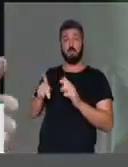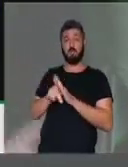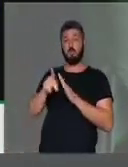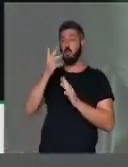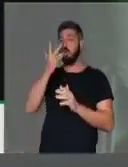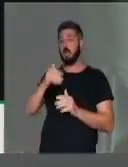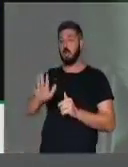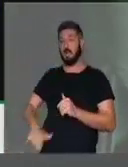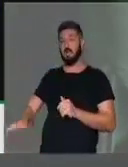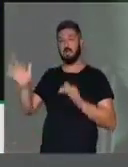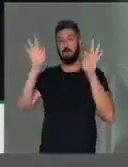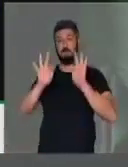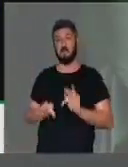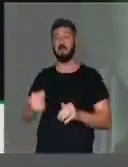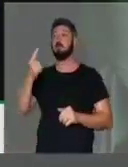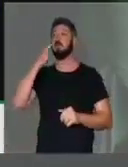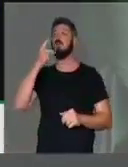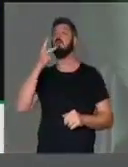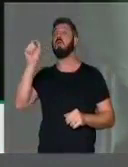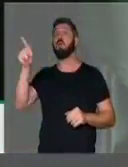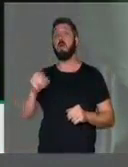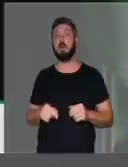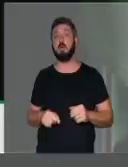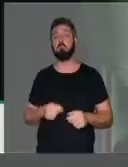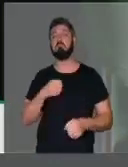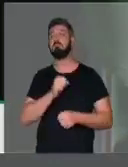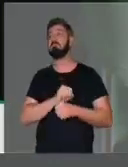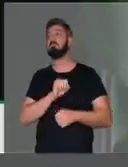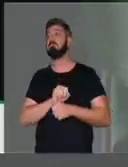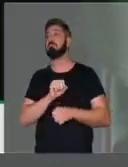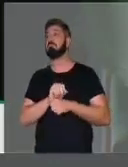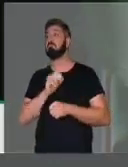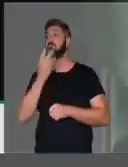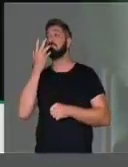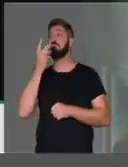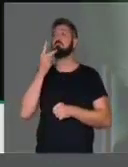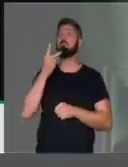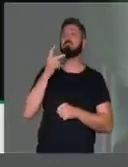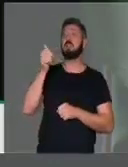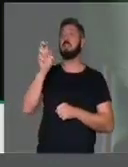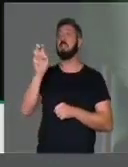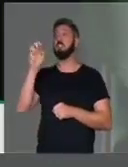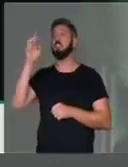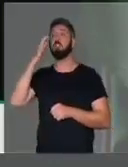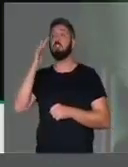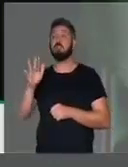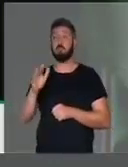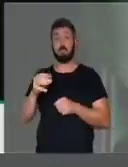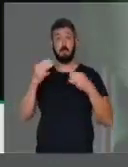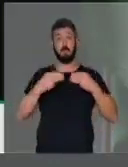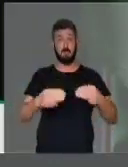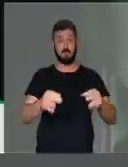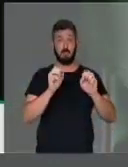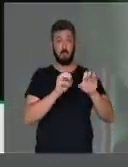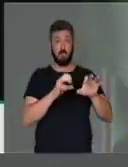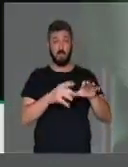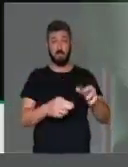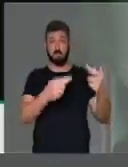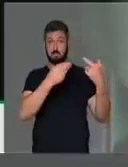Feliz, se pronunciasse. Esperei 15 dias que o senhor ministro da Educação,